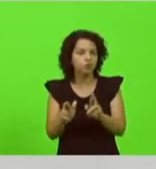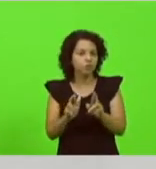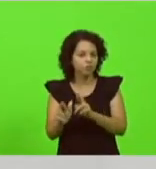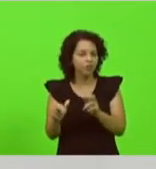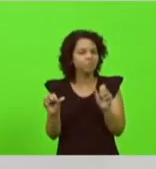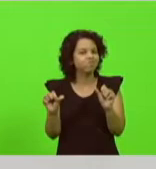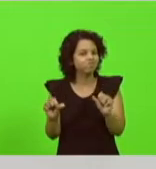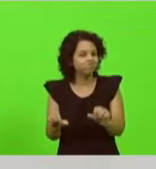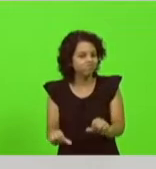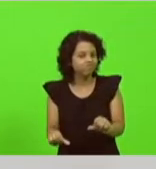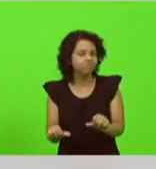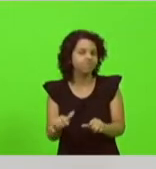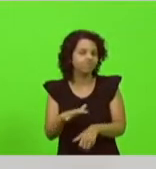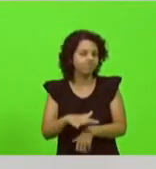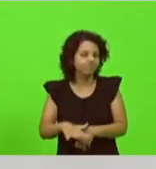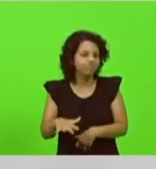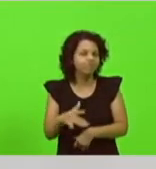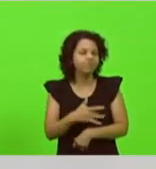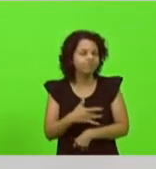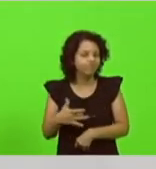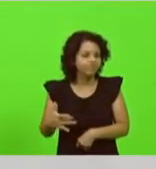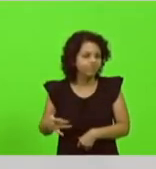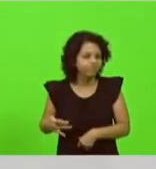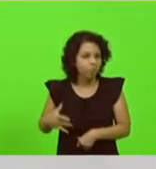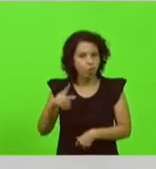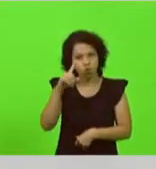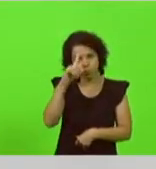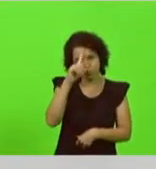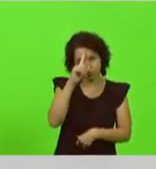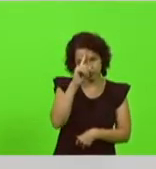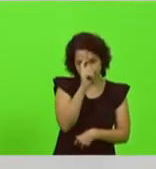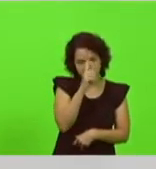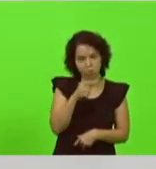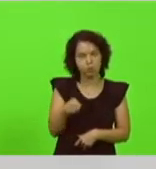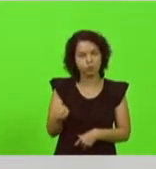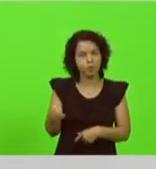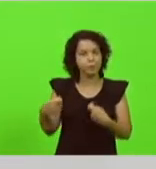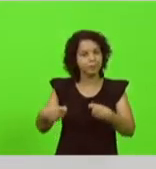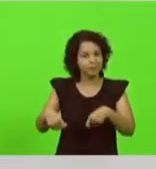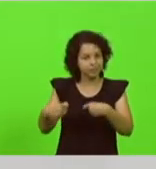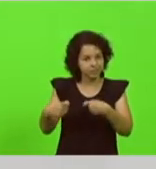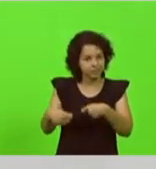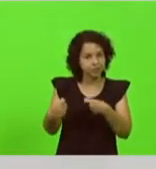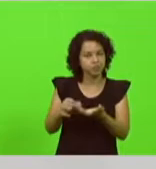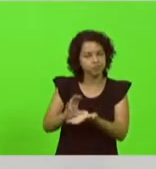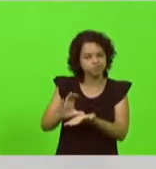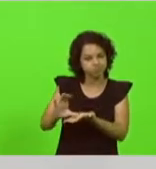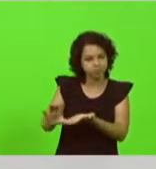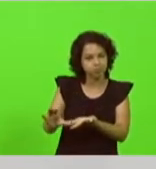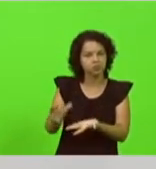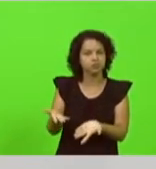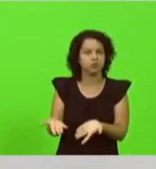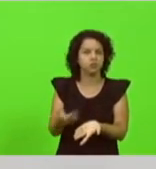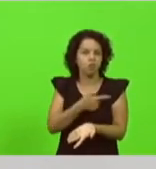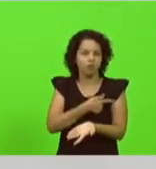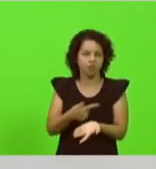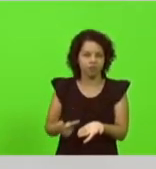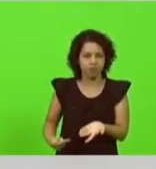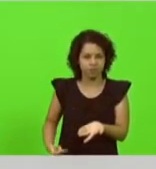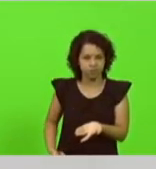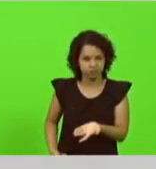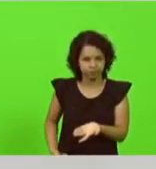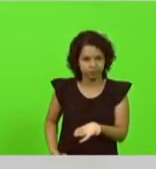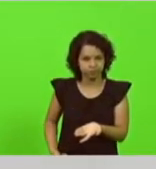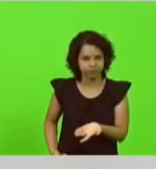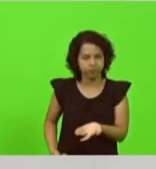Na área da saúde, temos a situação do Hospital Nossa Senhora Perpétuo Socorro, que precisa de investimentos do governo do Estado. Quando assumi a